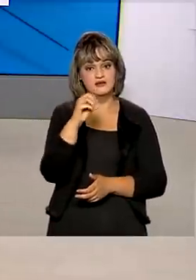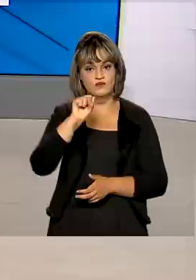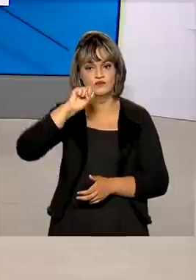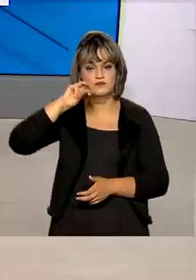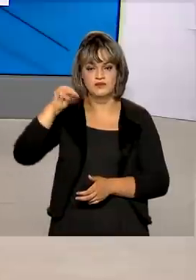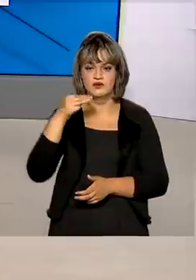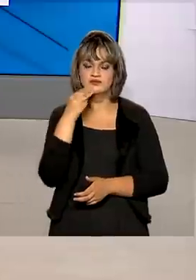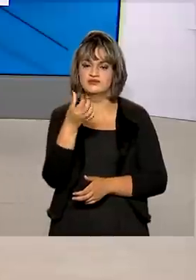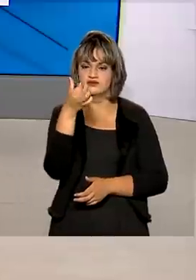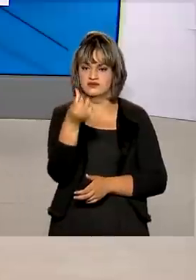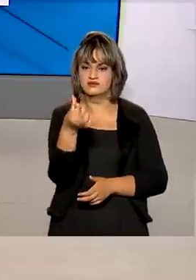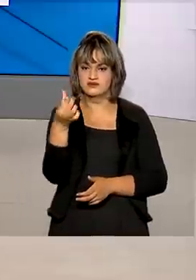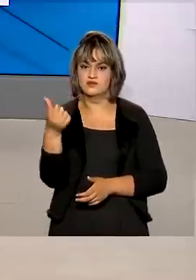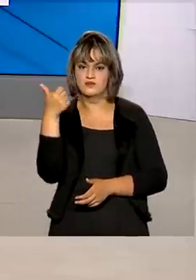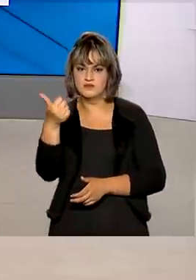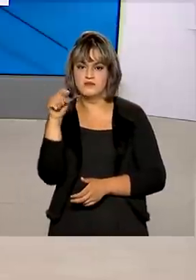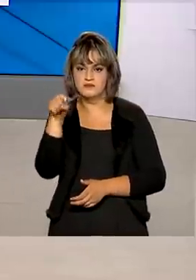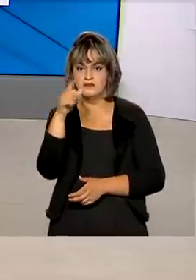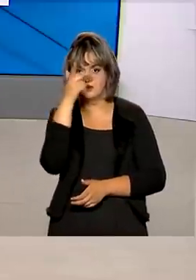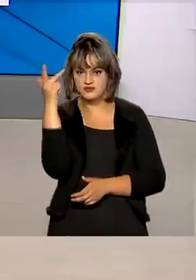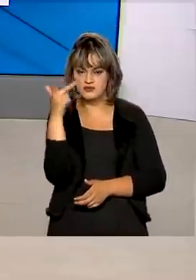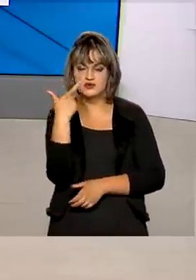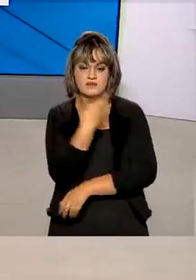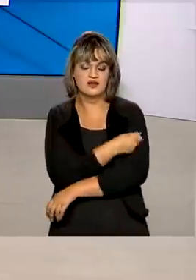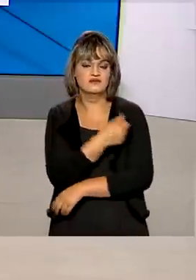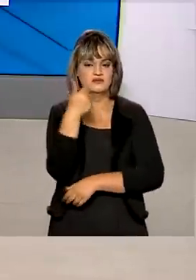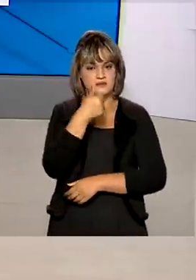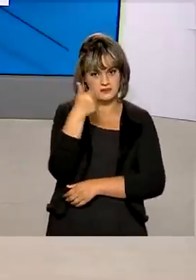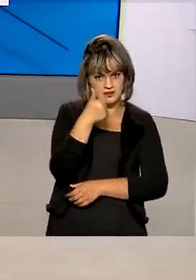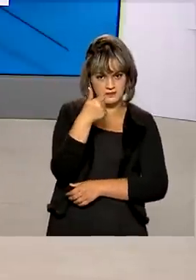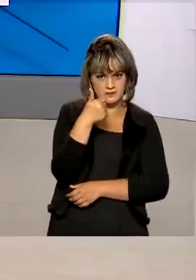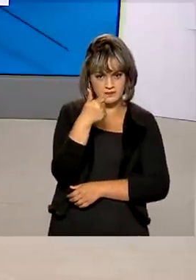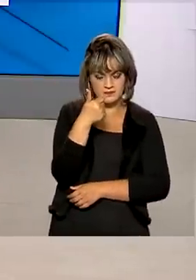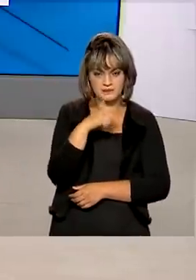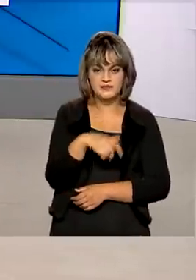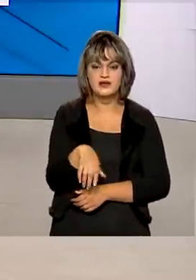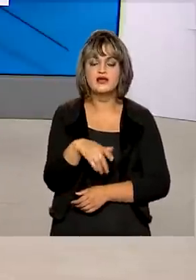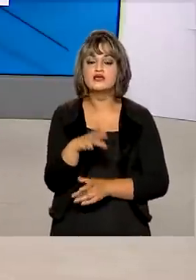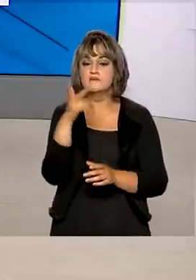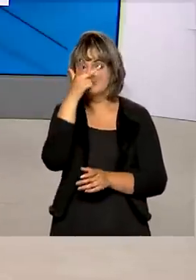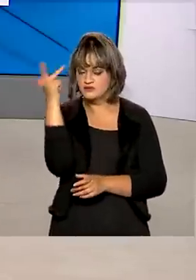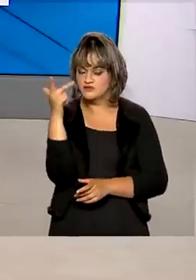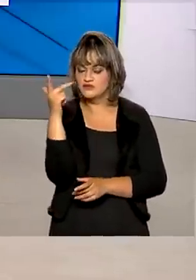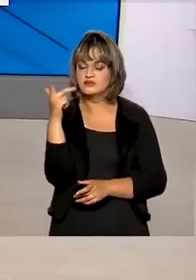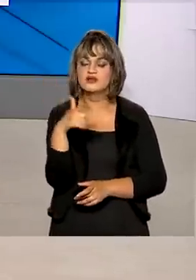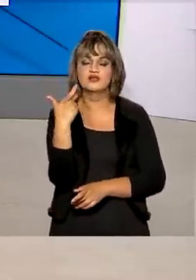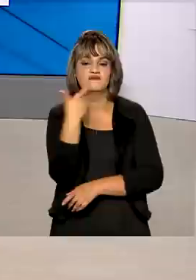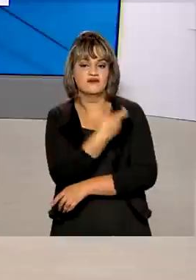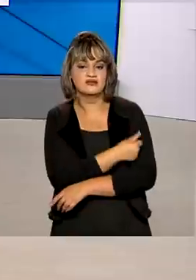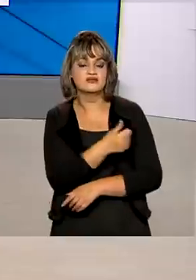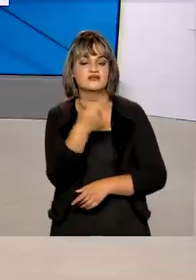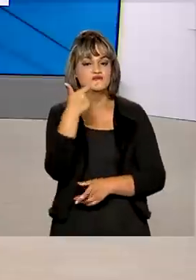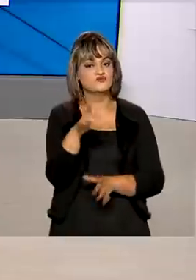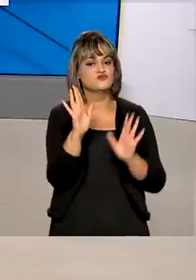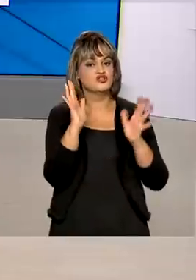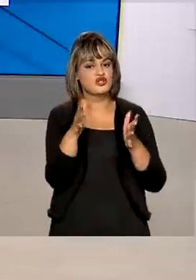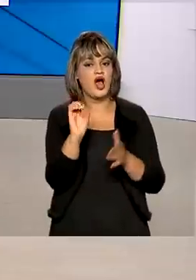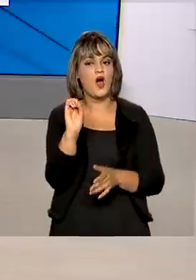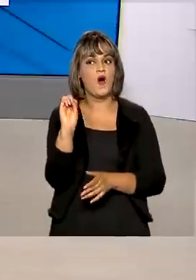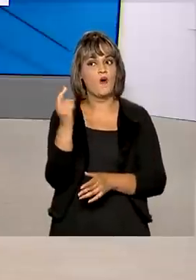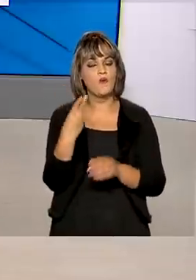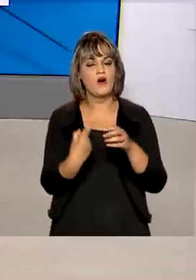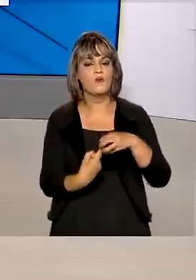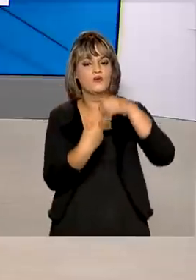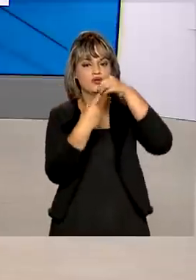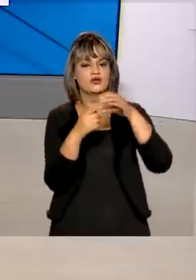e 661 mil pessoas tomaram a primeira dose da vacina e o número de brasileiros que tomaram a segunda dose ou a dose